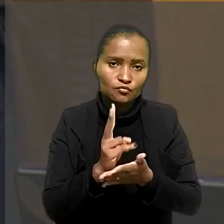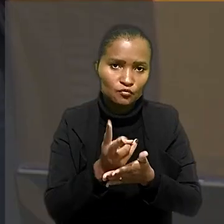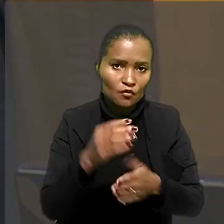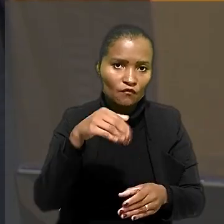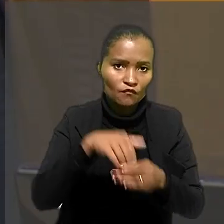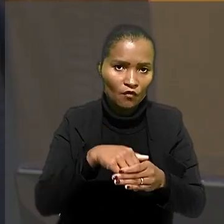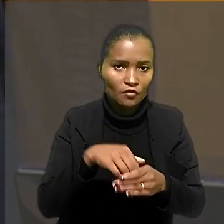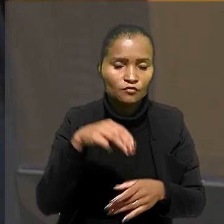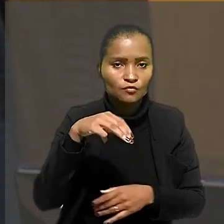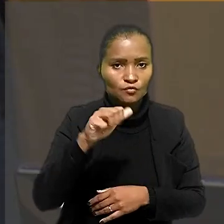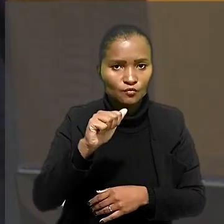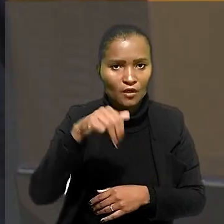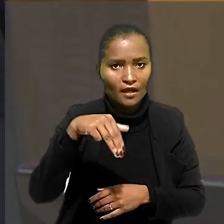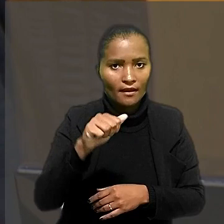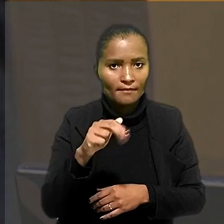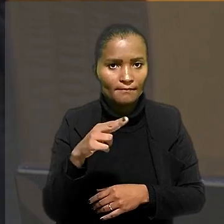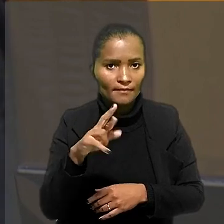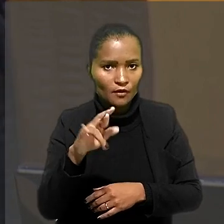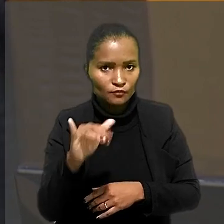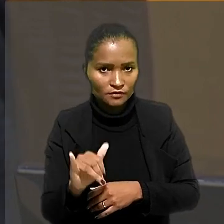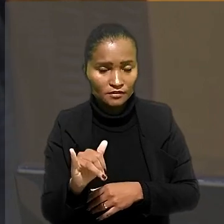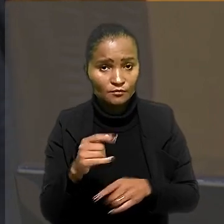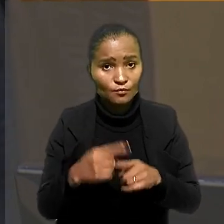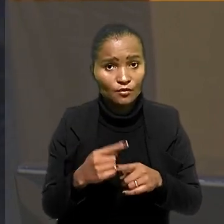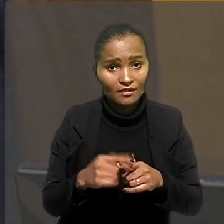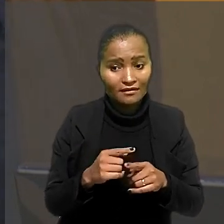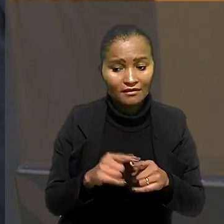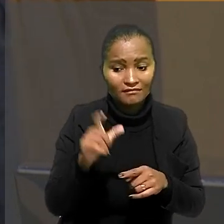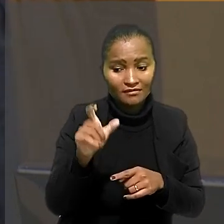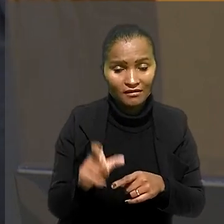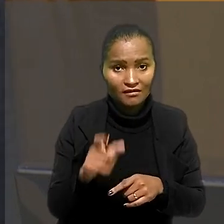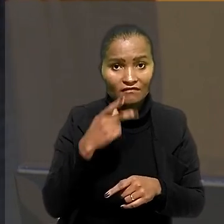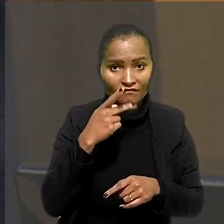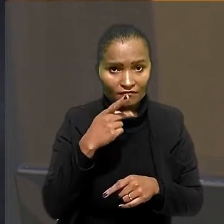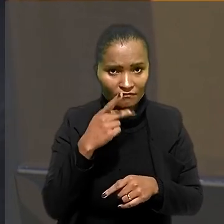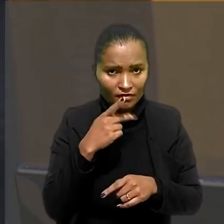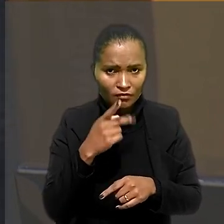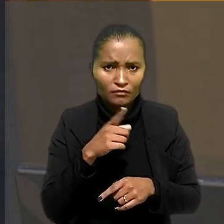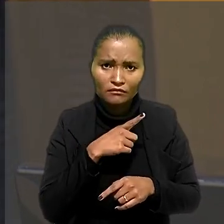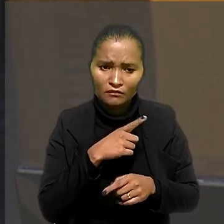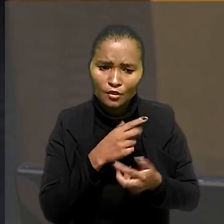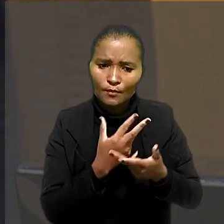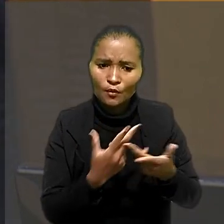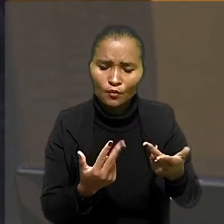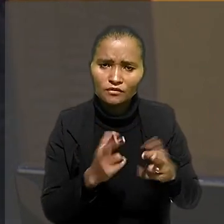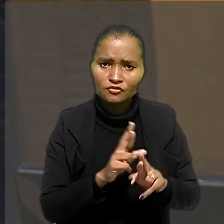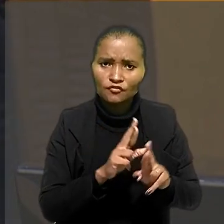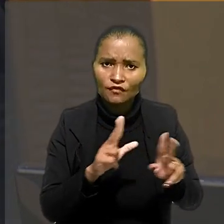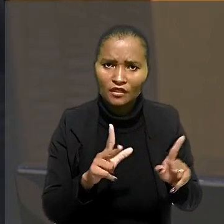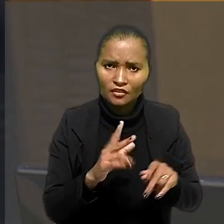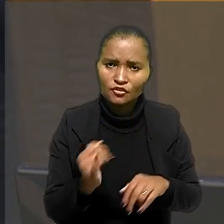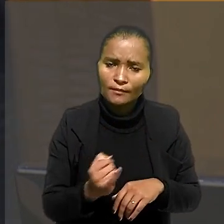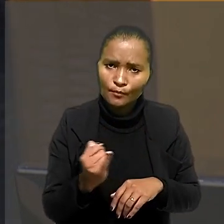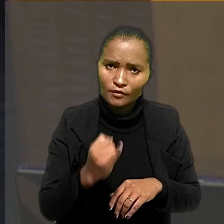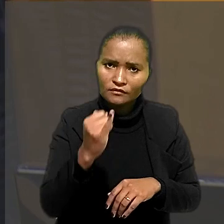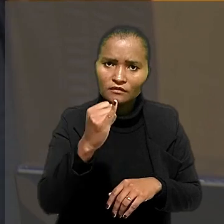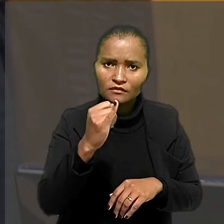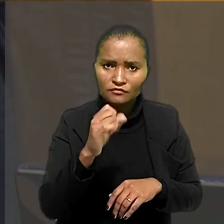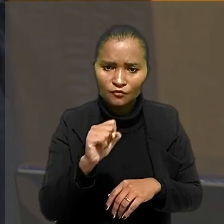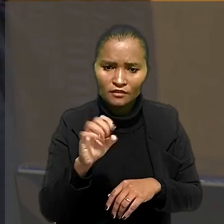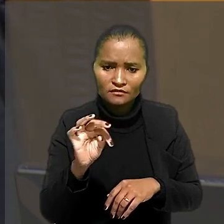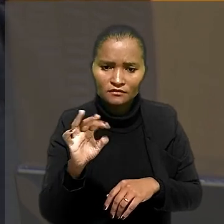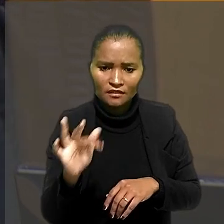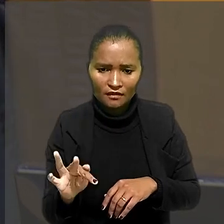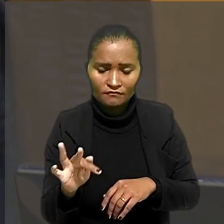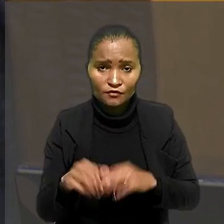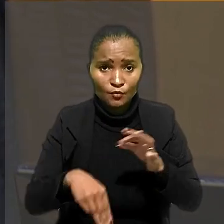ministro Amaury Rodrigues. Segundo ele, o caso apresenta uma distinção importante em relação ao entendimento do STF. O